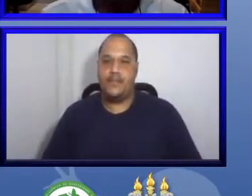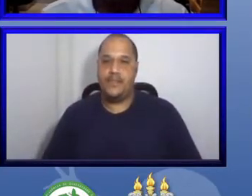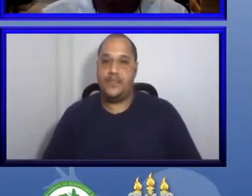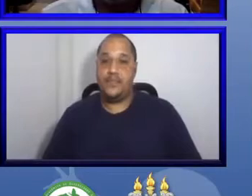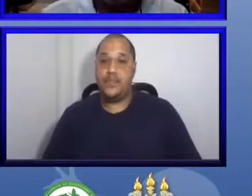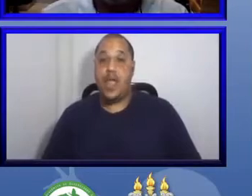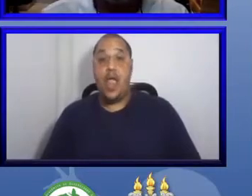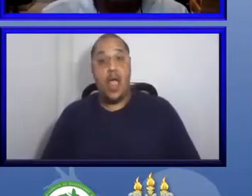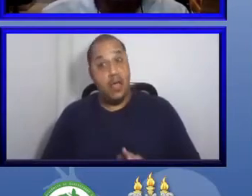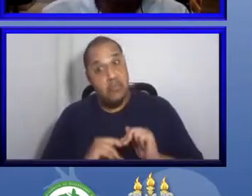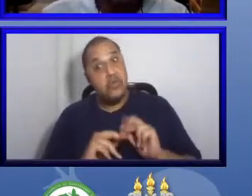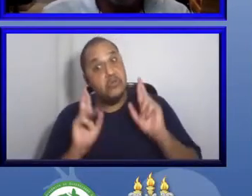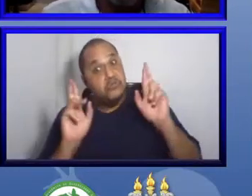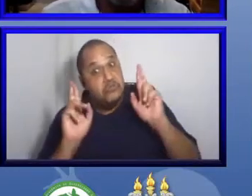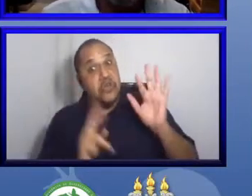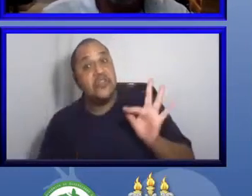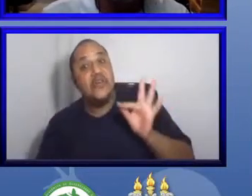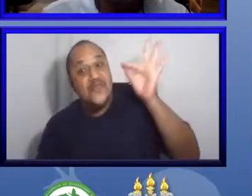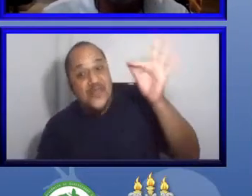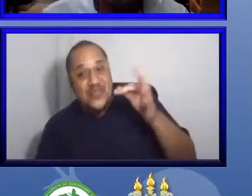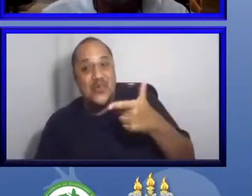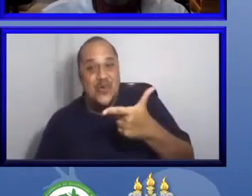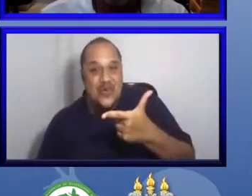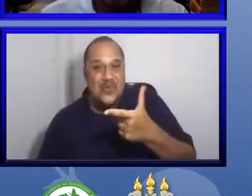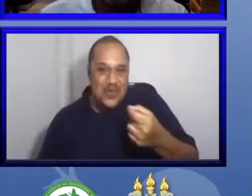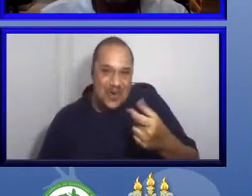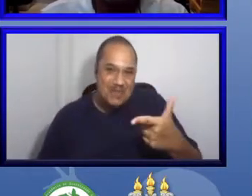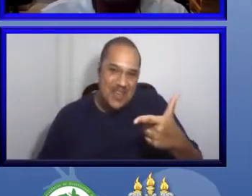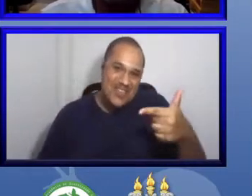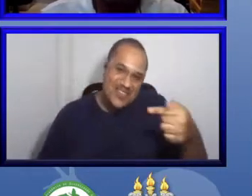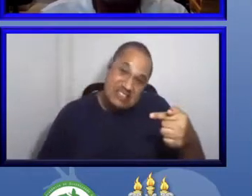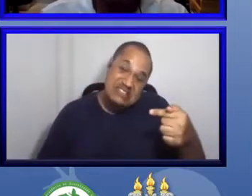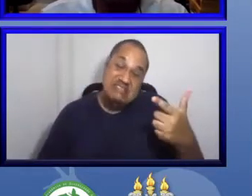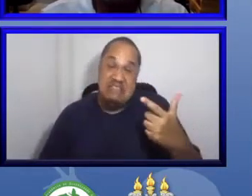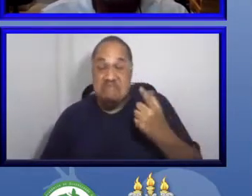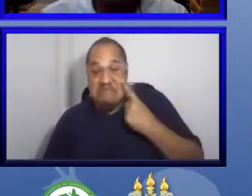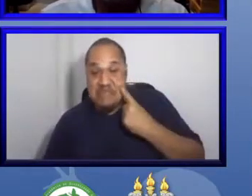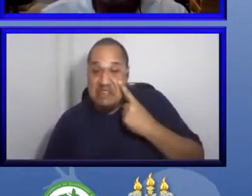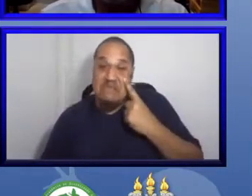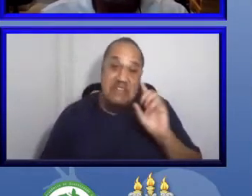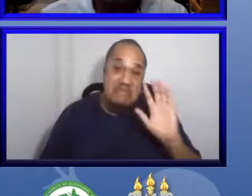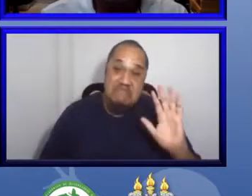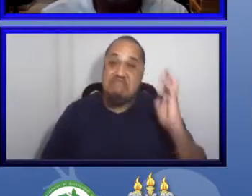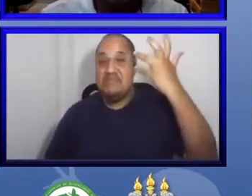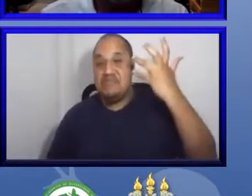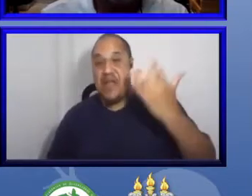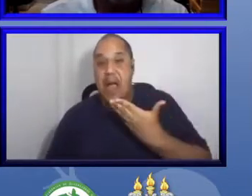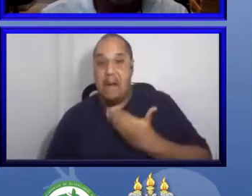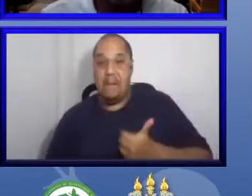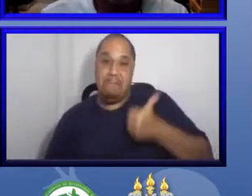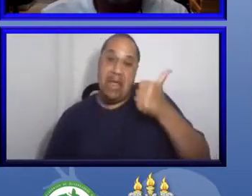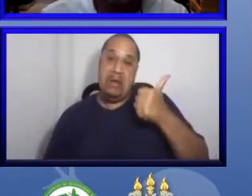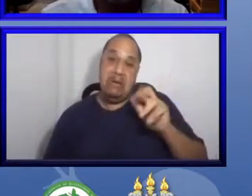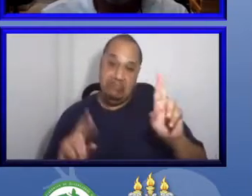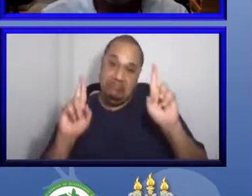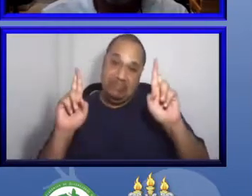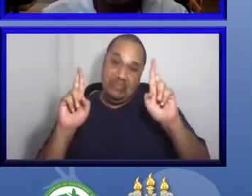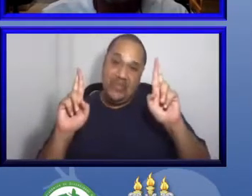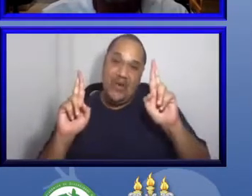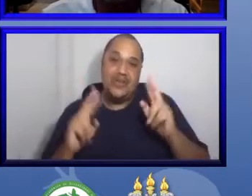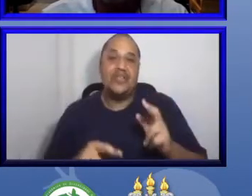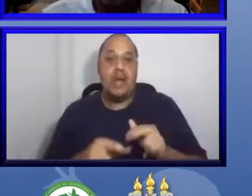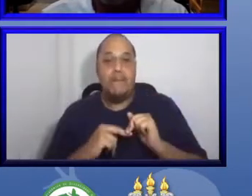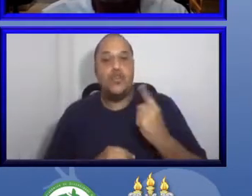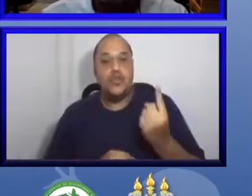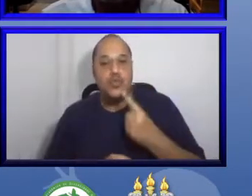2027, espera-se que alguma coisa aconteça mais no sentido de